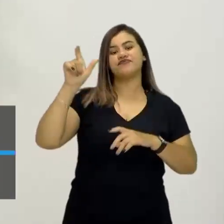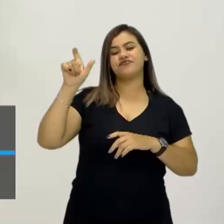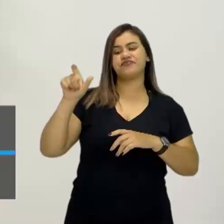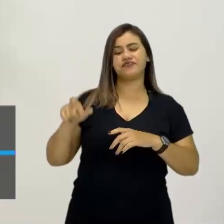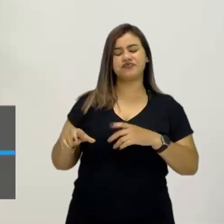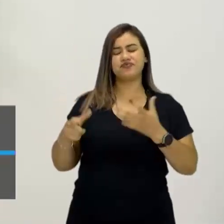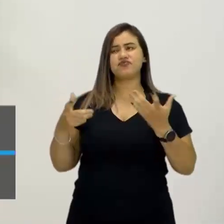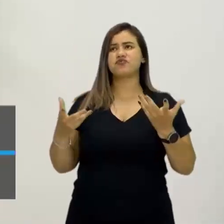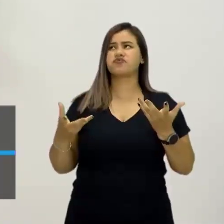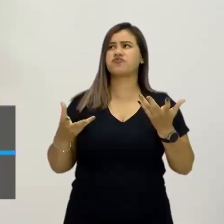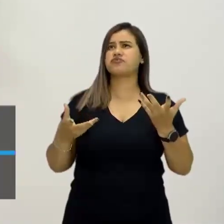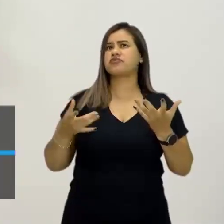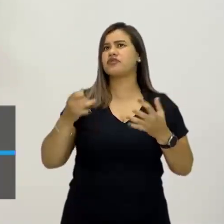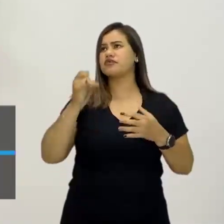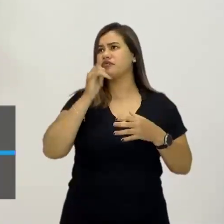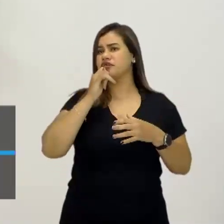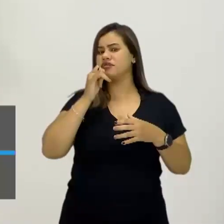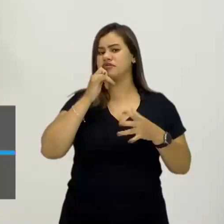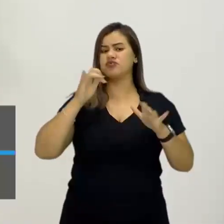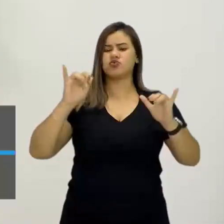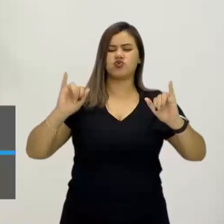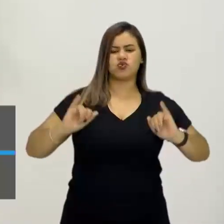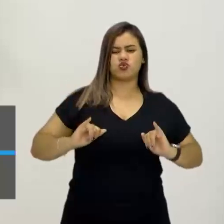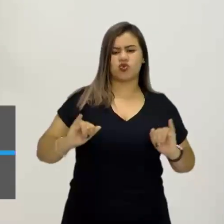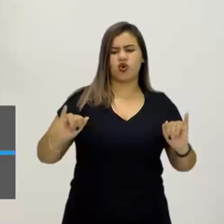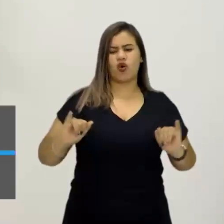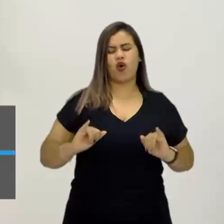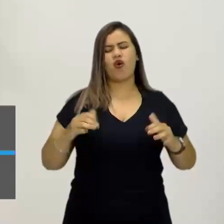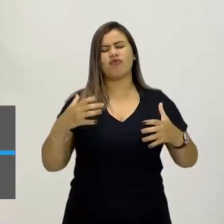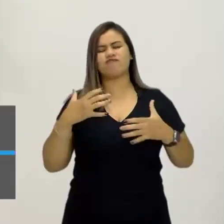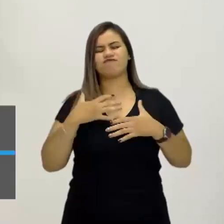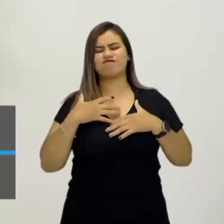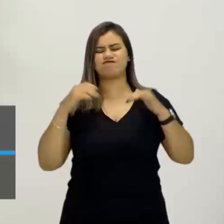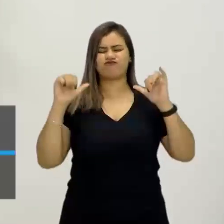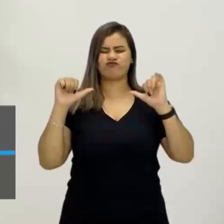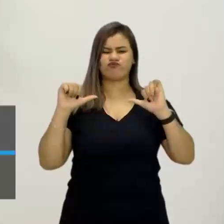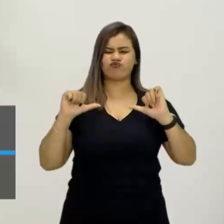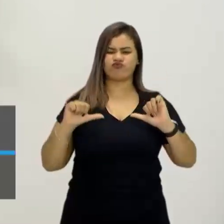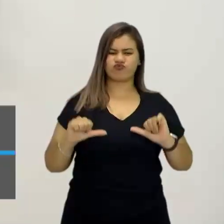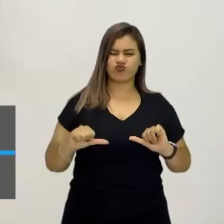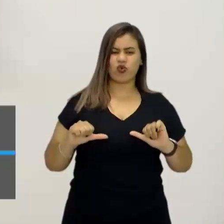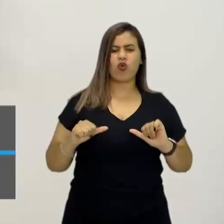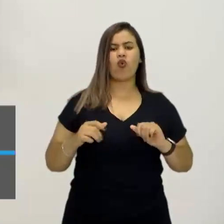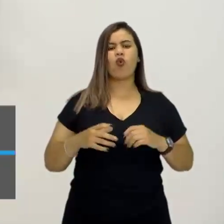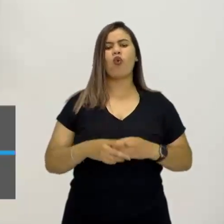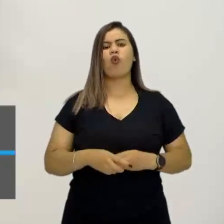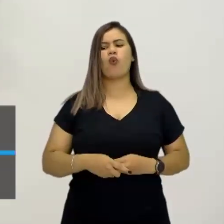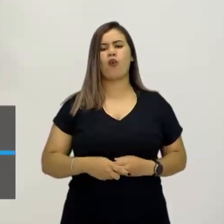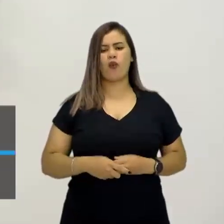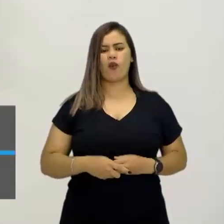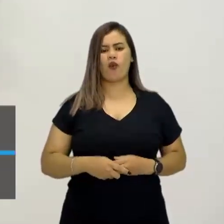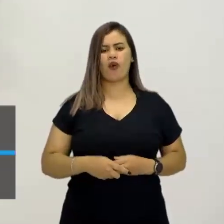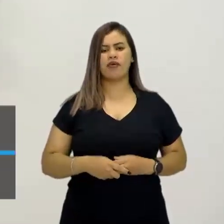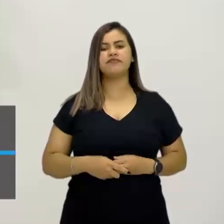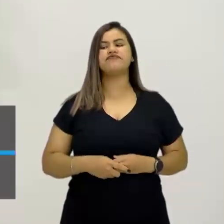tenha aí sofrido, se sentido mal, esteja abatido por causa de uma violência que